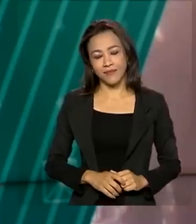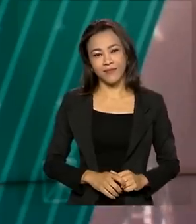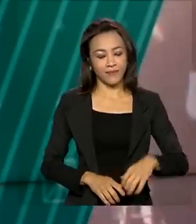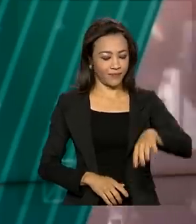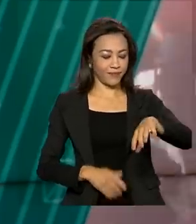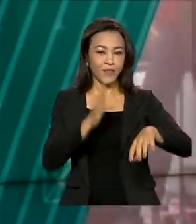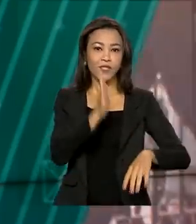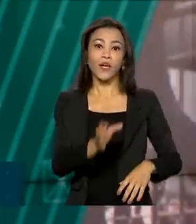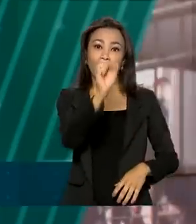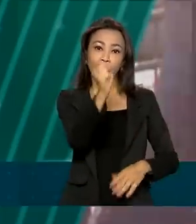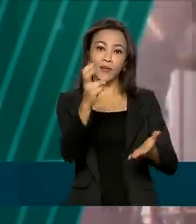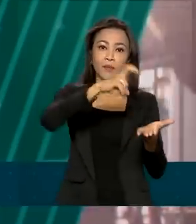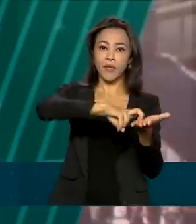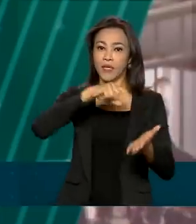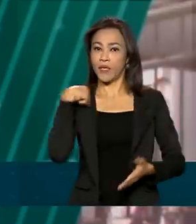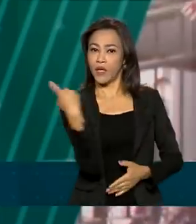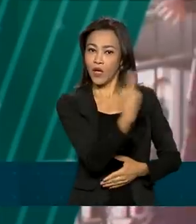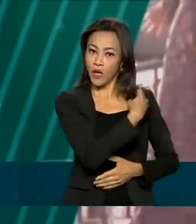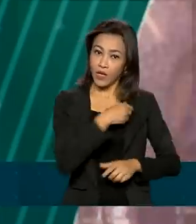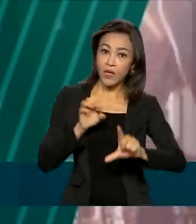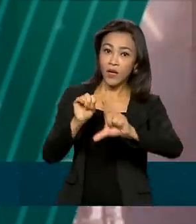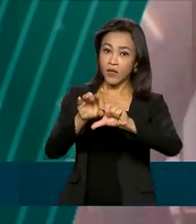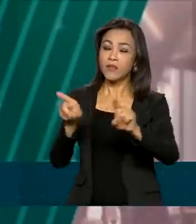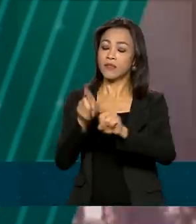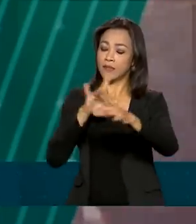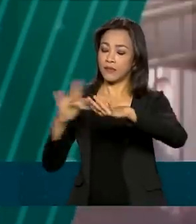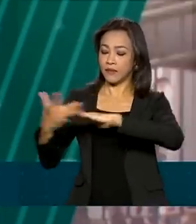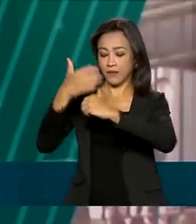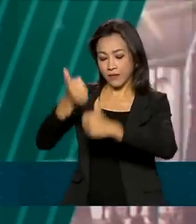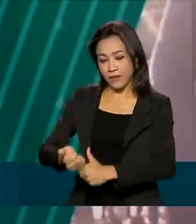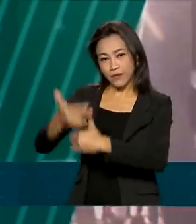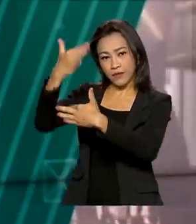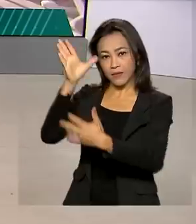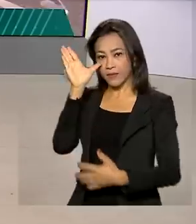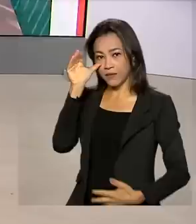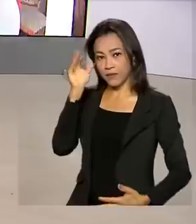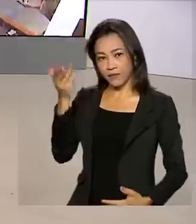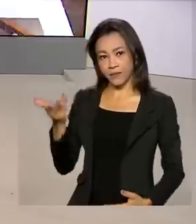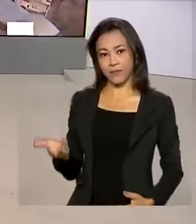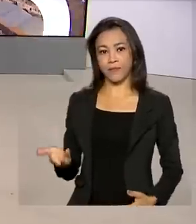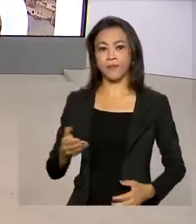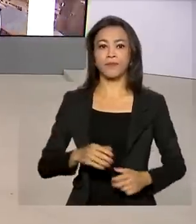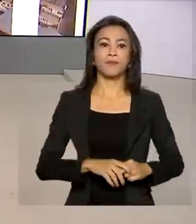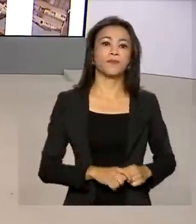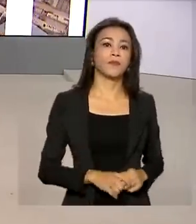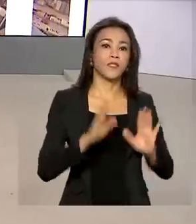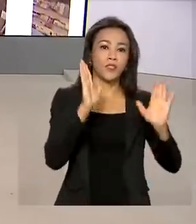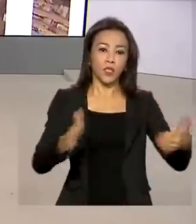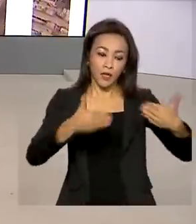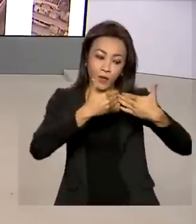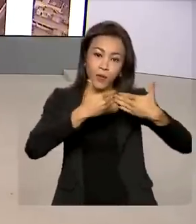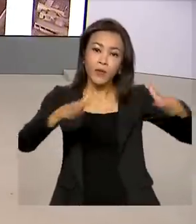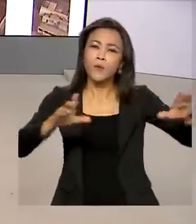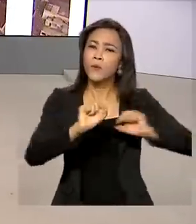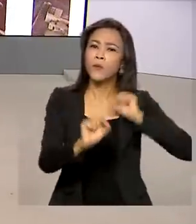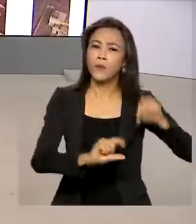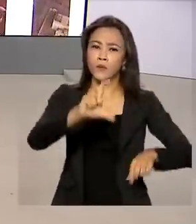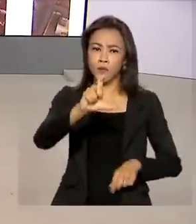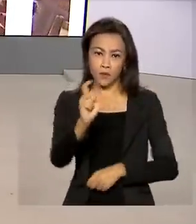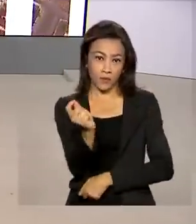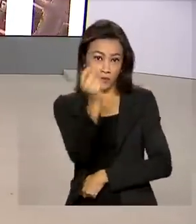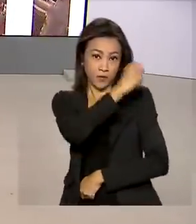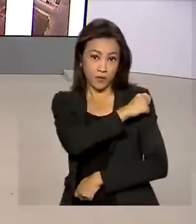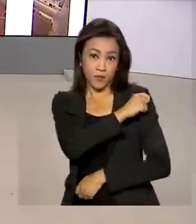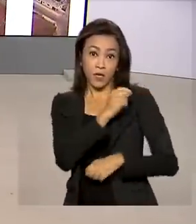8 horas da manhã, estamos ao vivo também pelas redes sociais. Começou a campanha de vacinação contra a